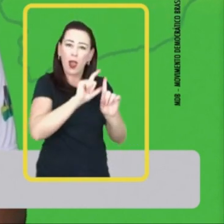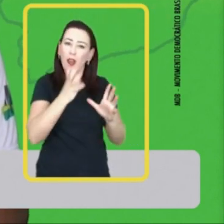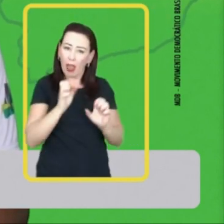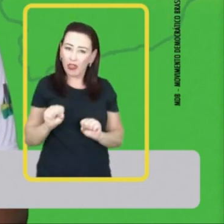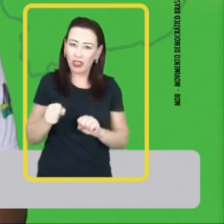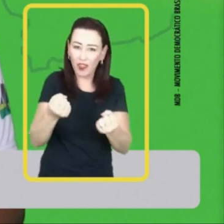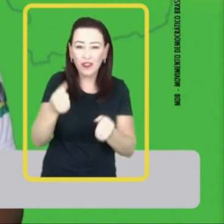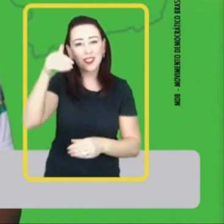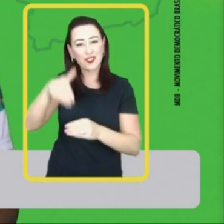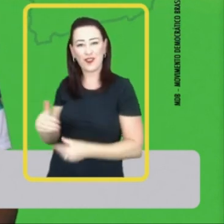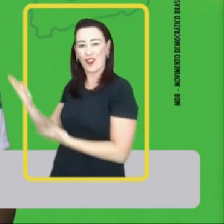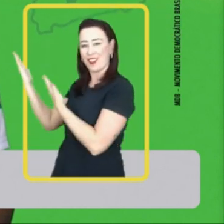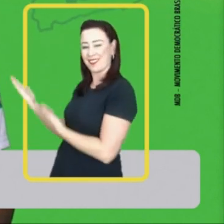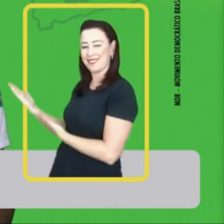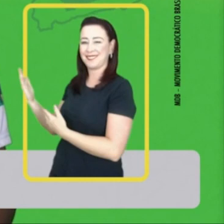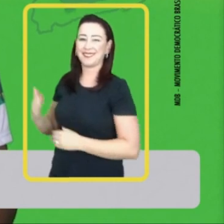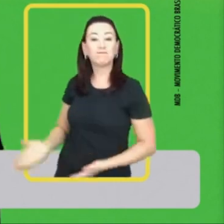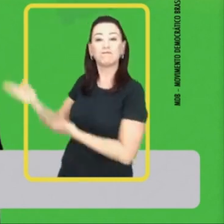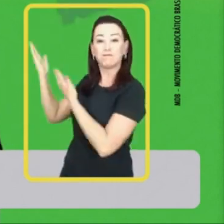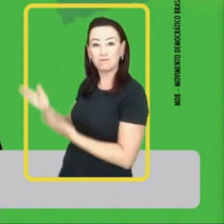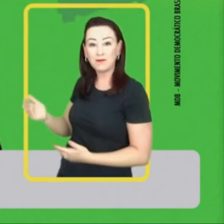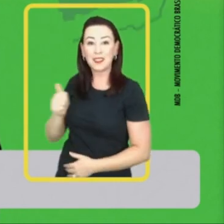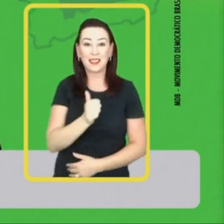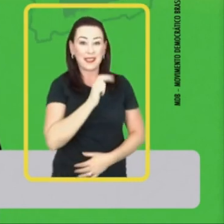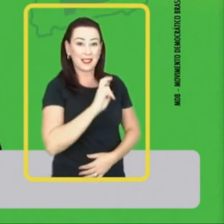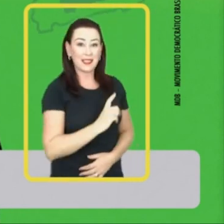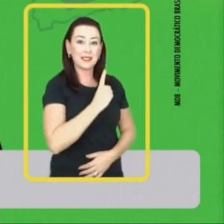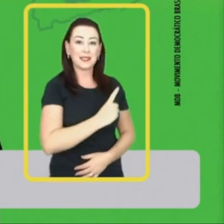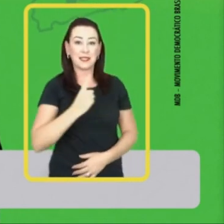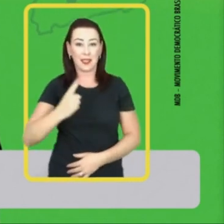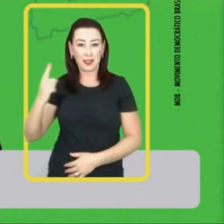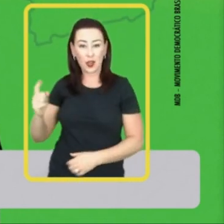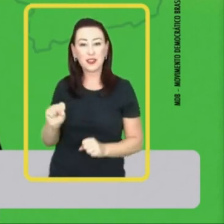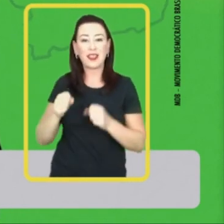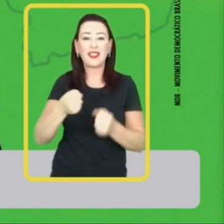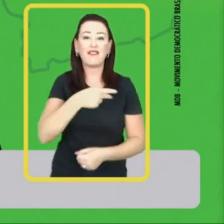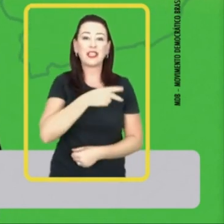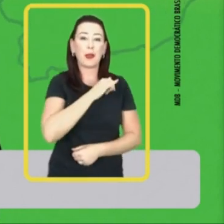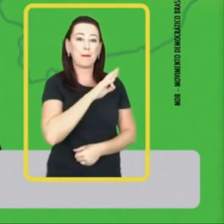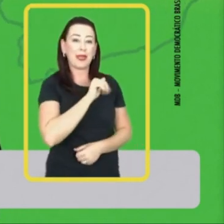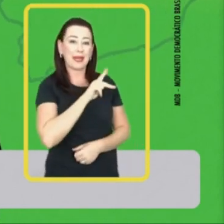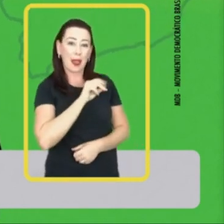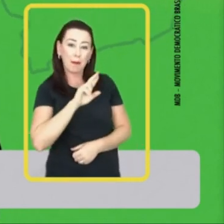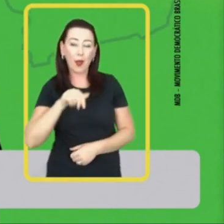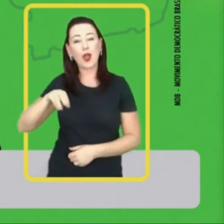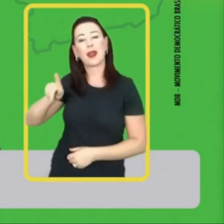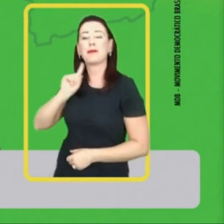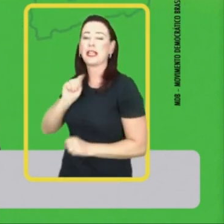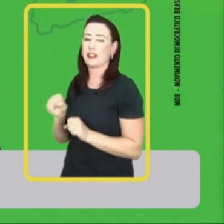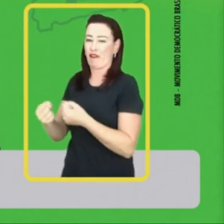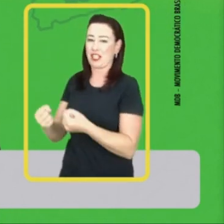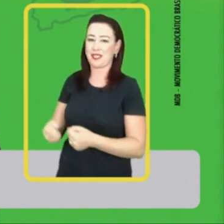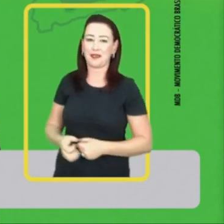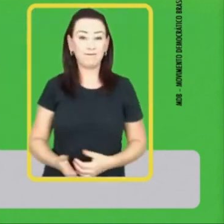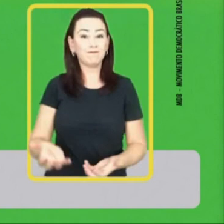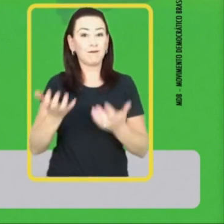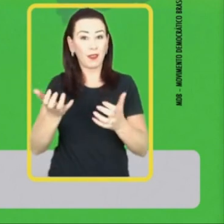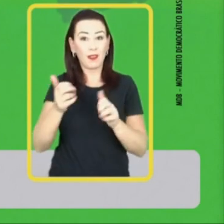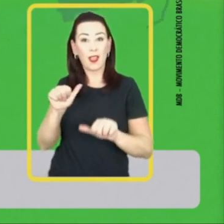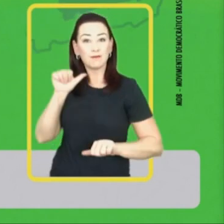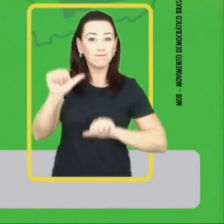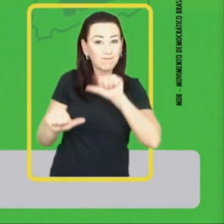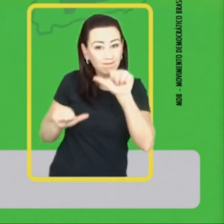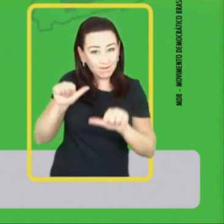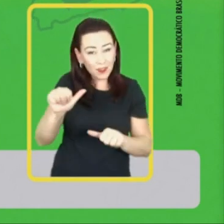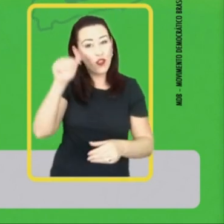à mulher. Arlene Fátima, 15600. Beto Fulgencio, 15111. Por Pirapora e por Minas Gerais. Para